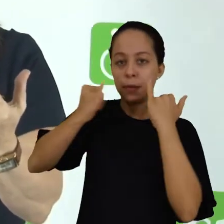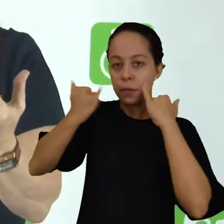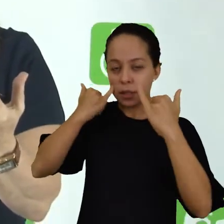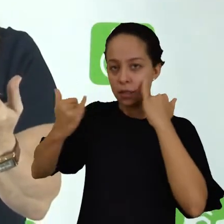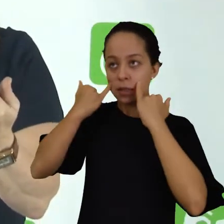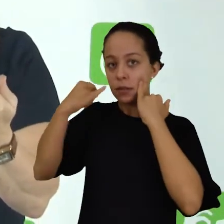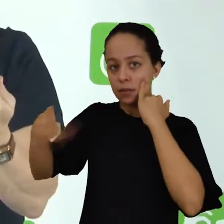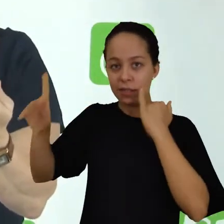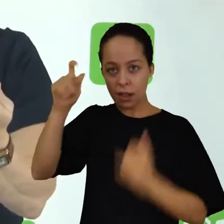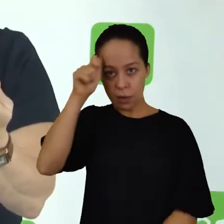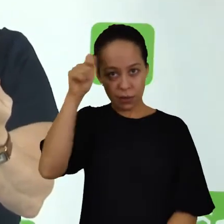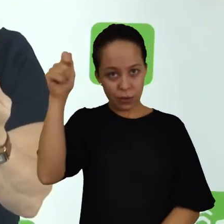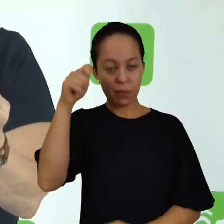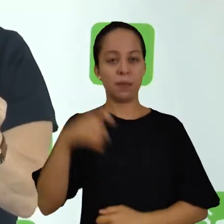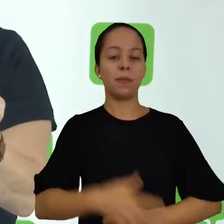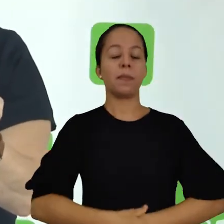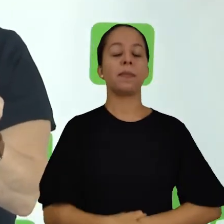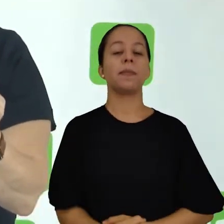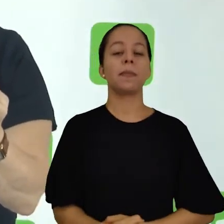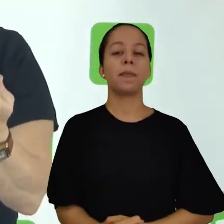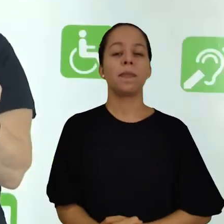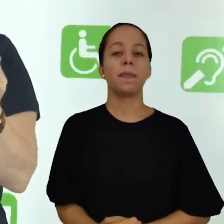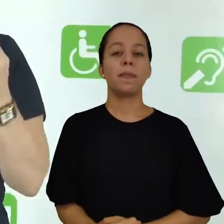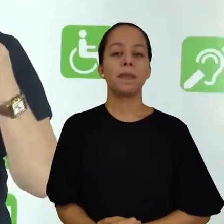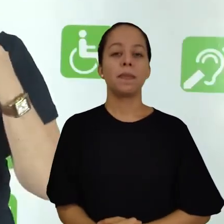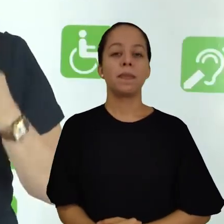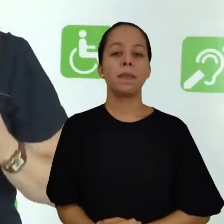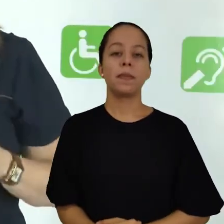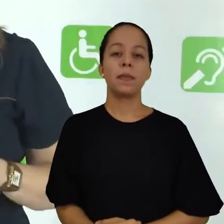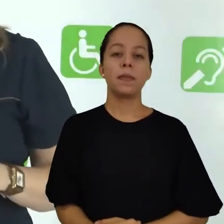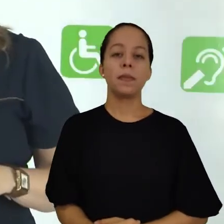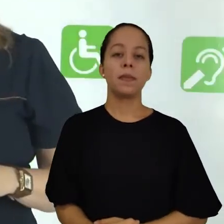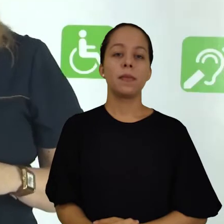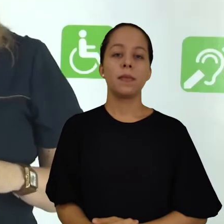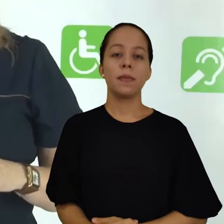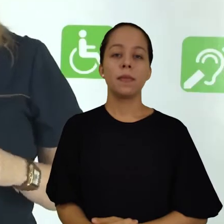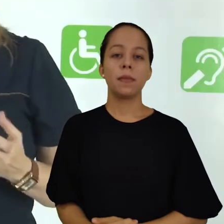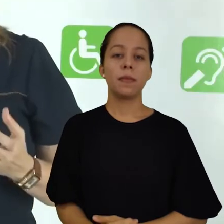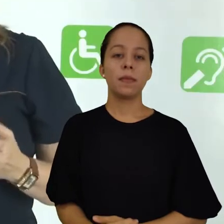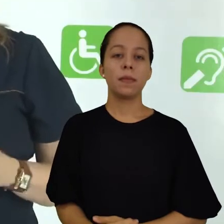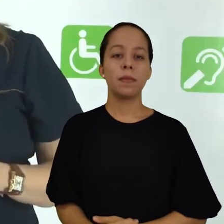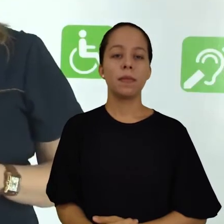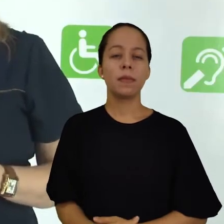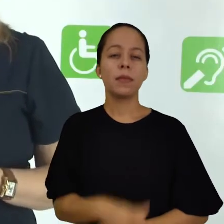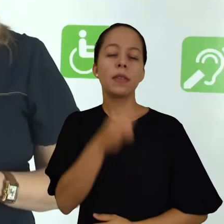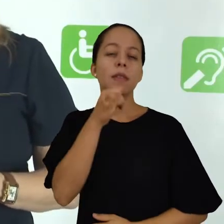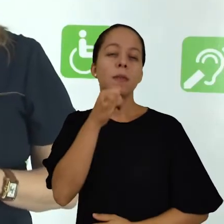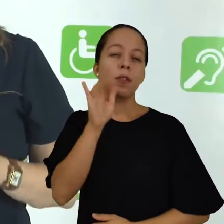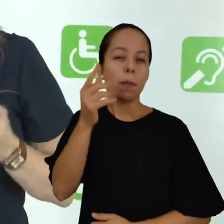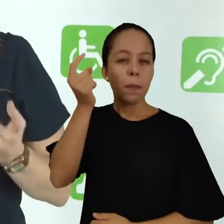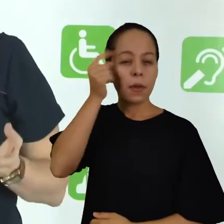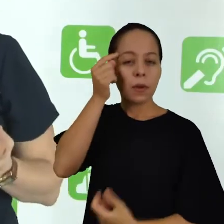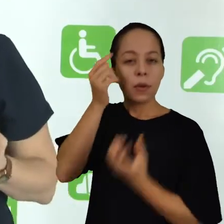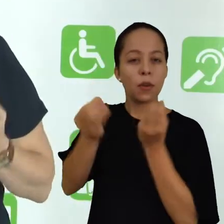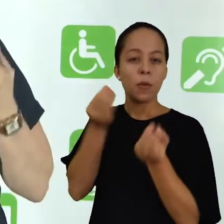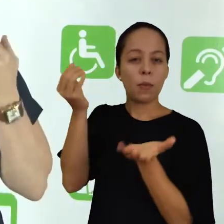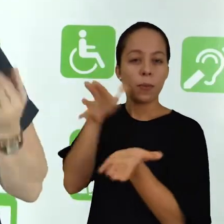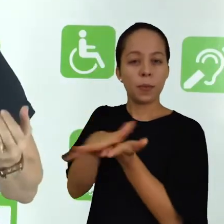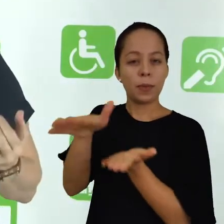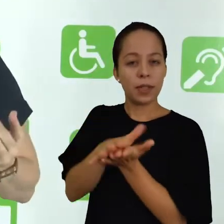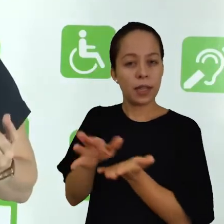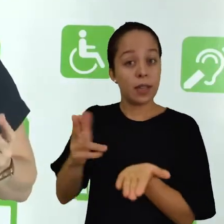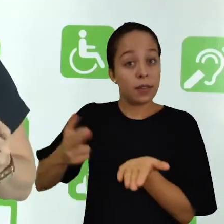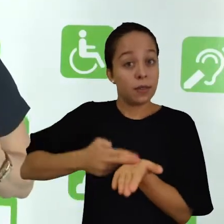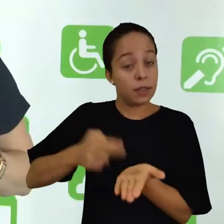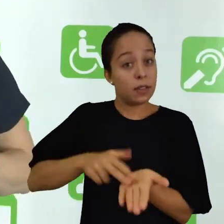informações que o autor transmite. se a resenha for publicada em jornais e revistas não